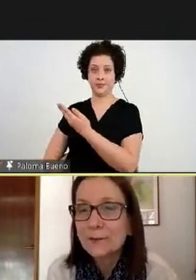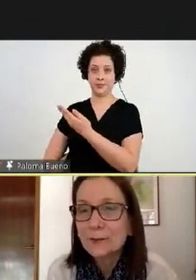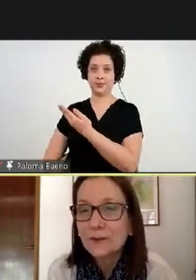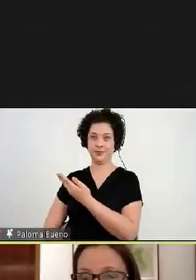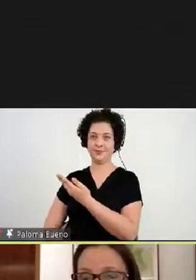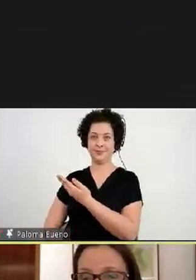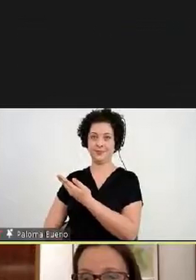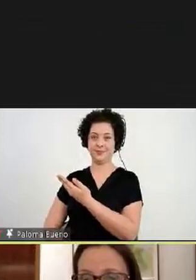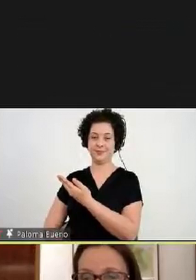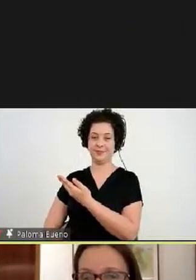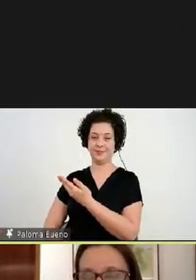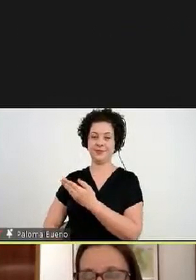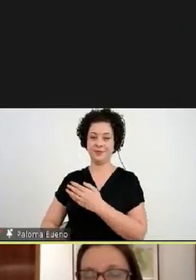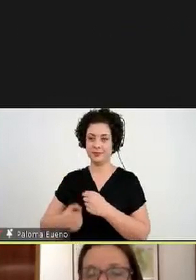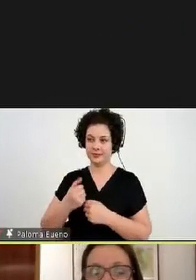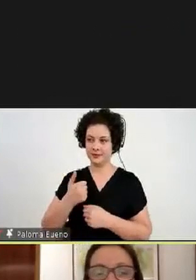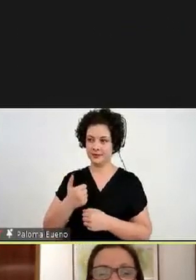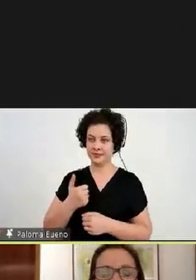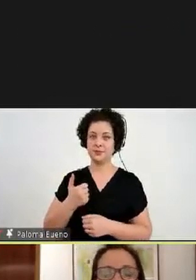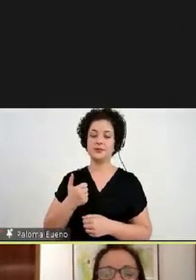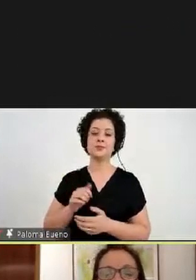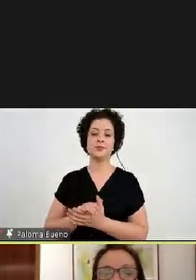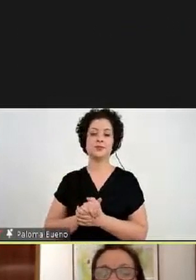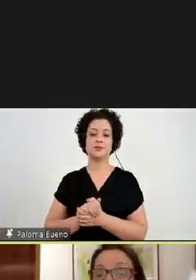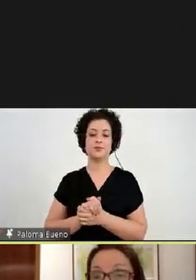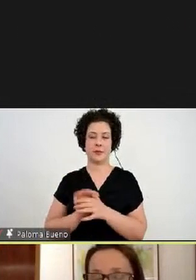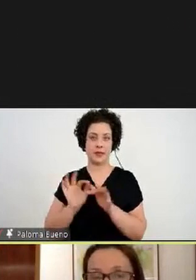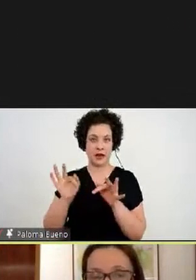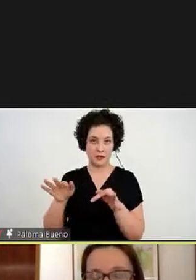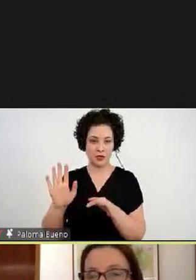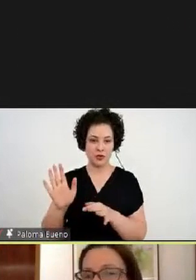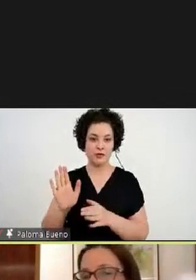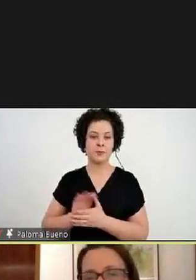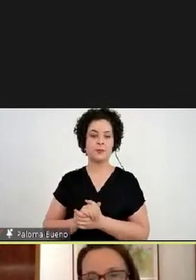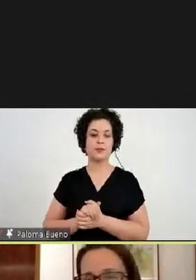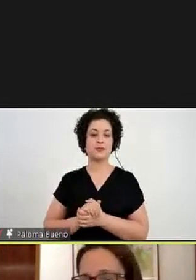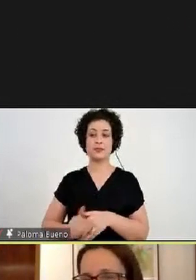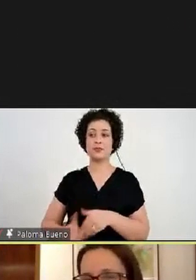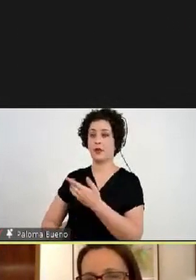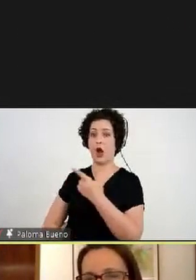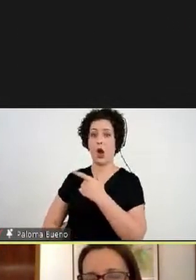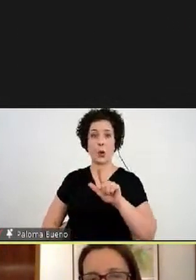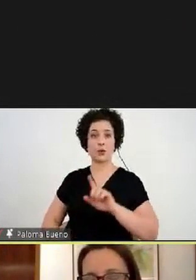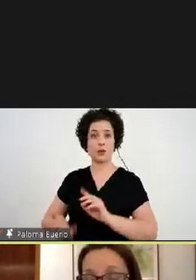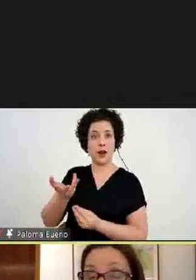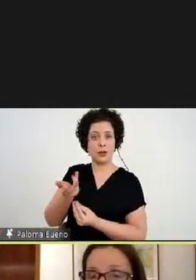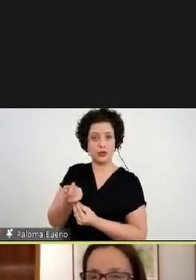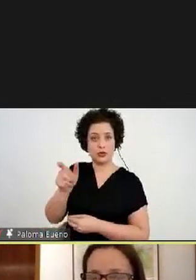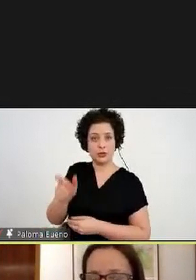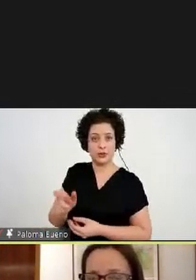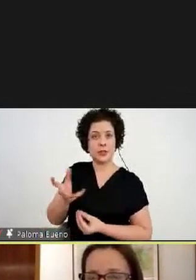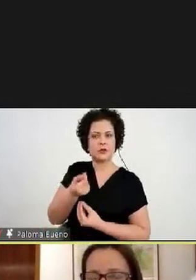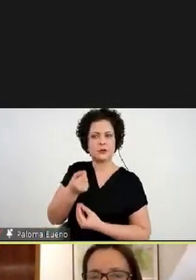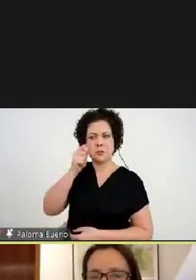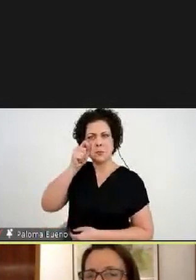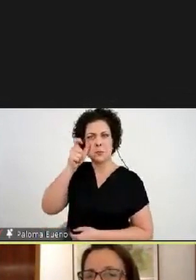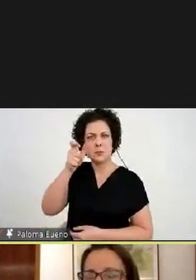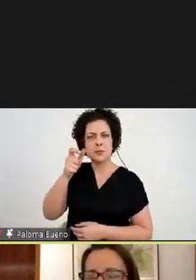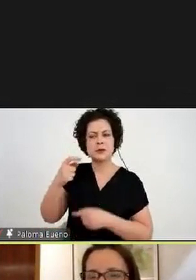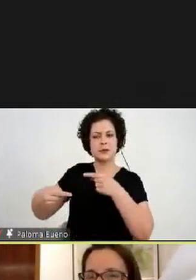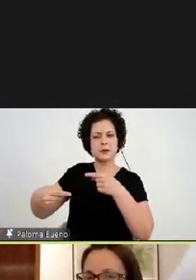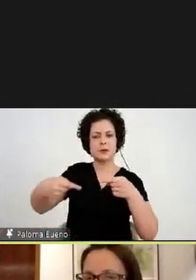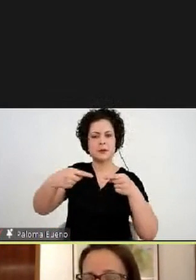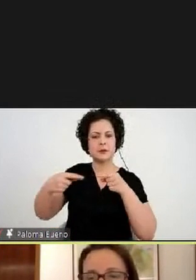terminando, tudo bem? A Renata Pedrosa é outra artista que gera uma discussão muito interessante entre